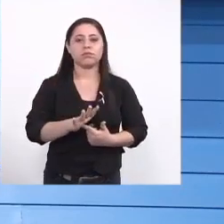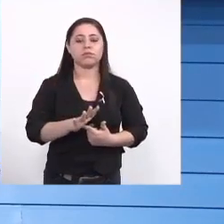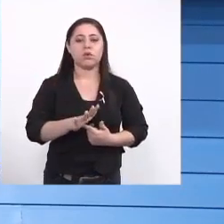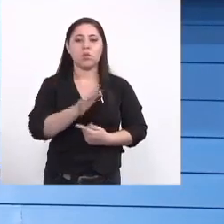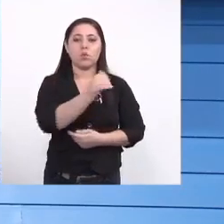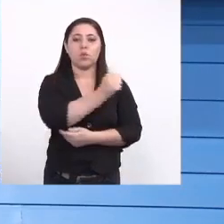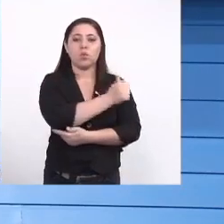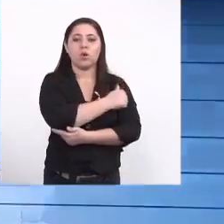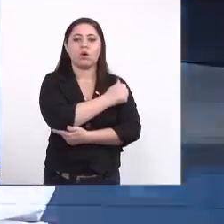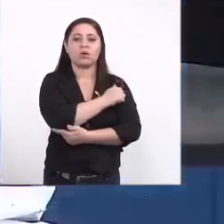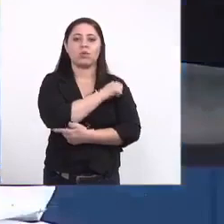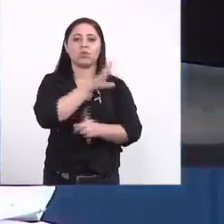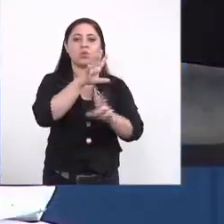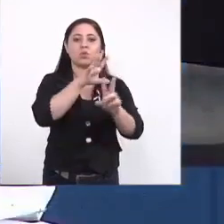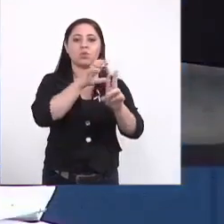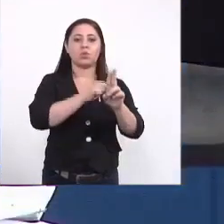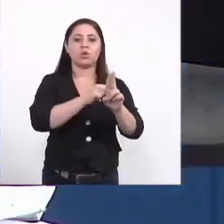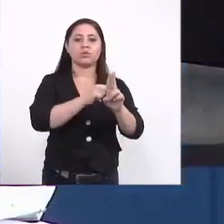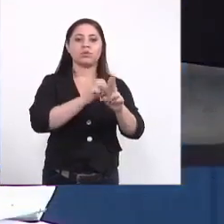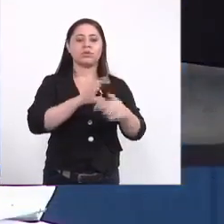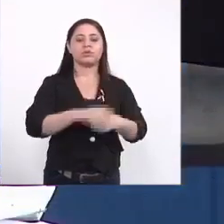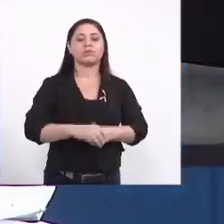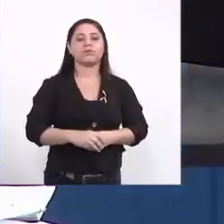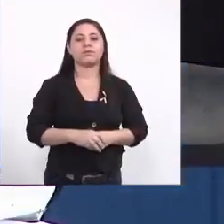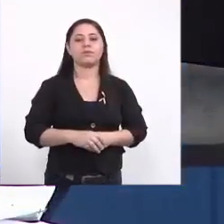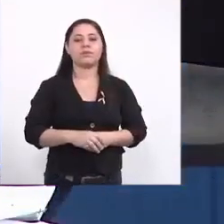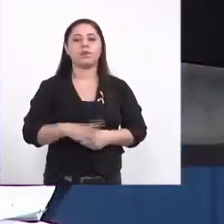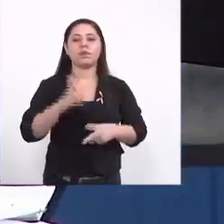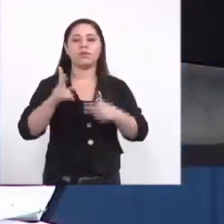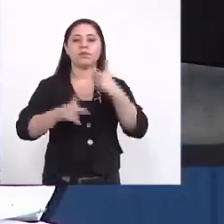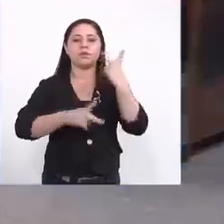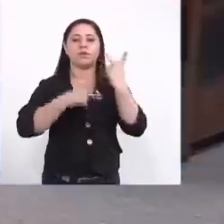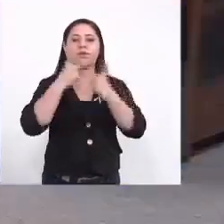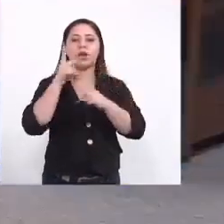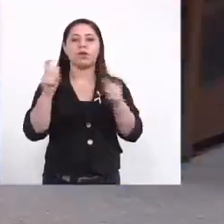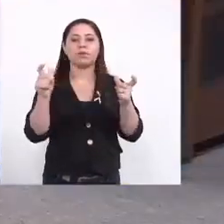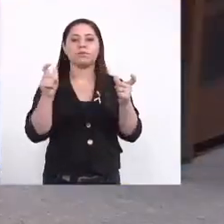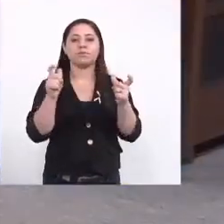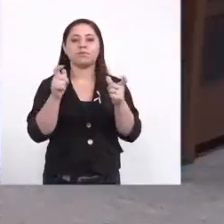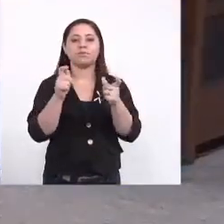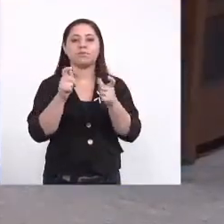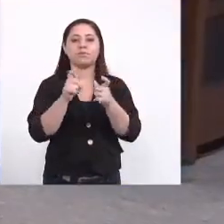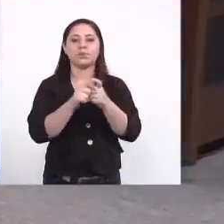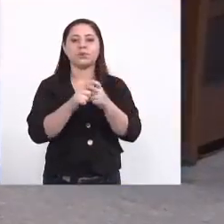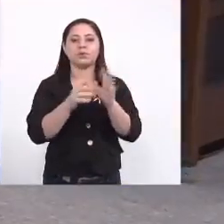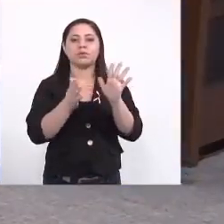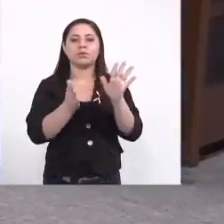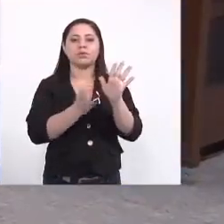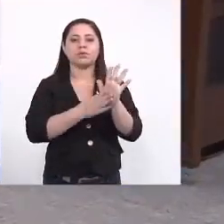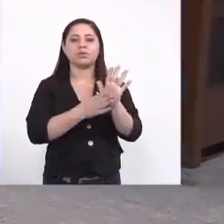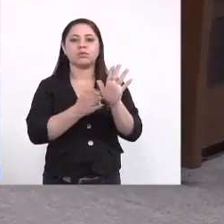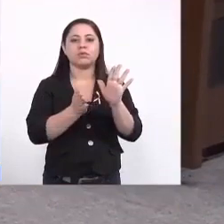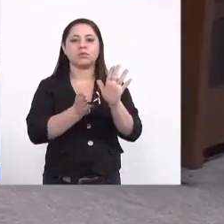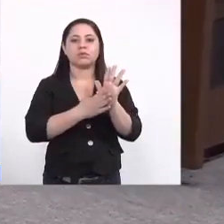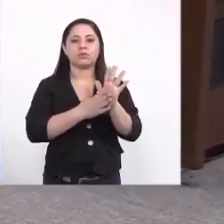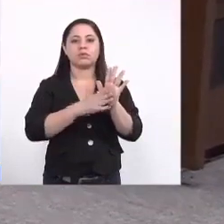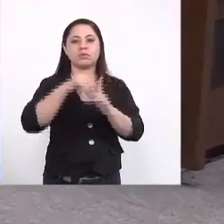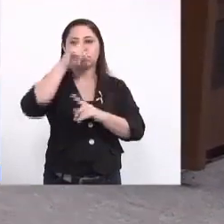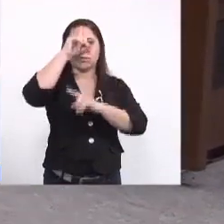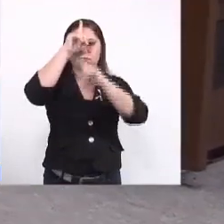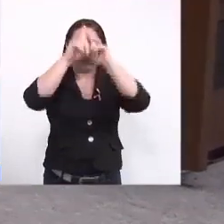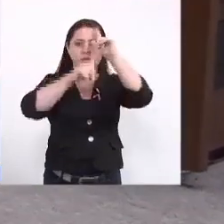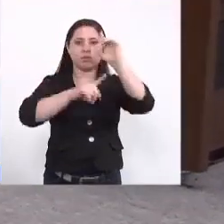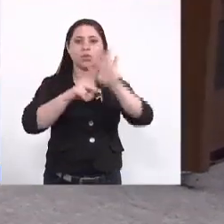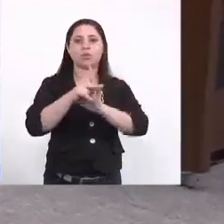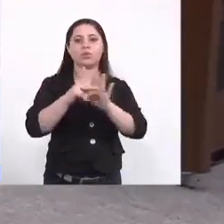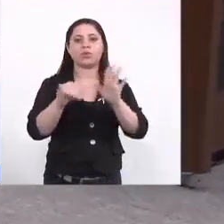aluno da UEMES que vai falar um pouco sobre uma proposta uma ideia um projeto